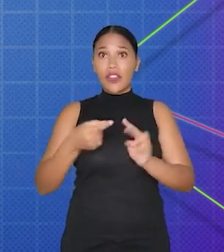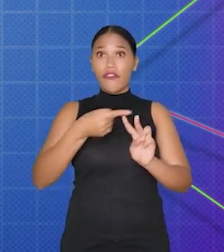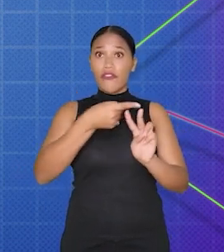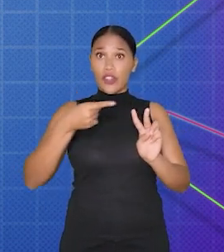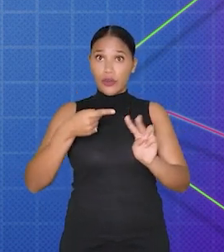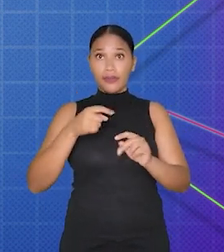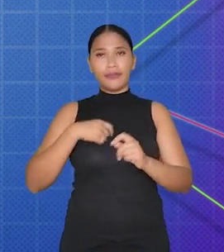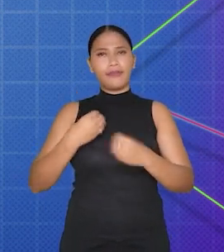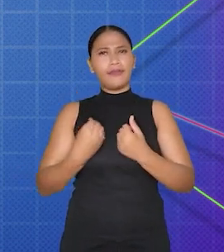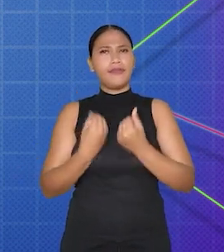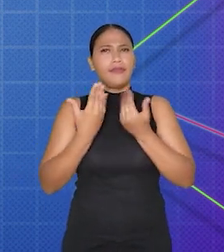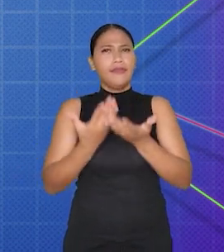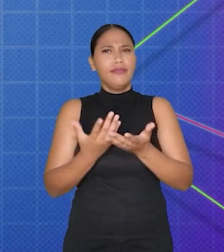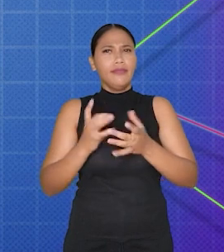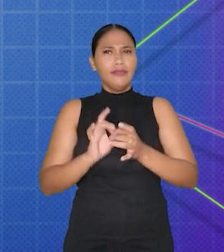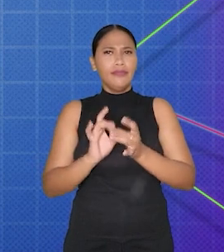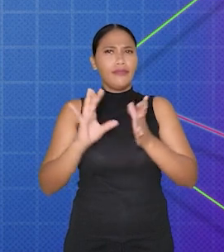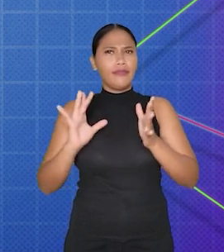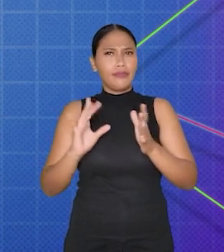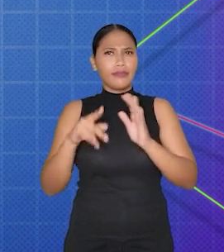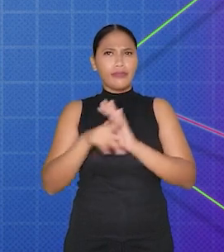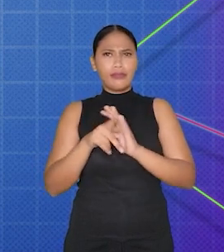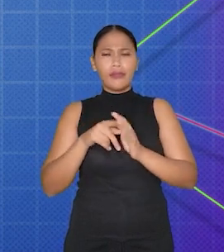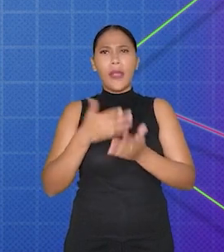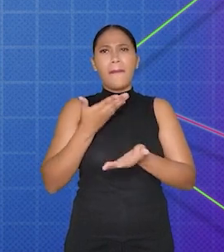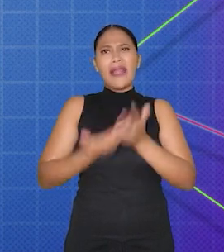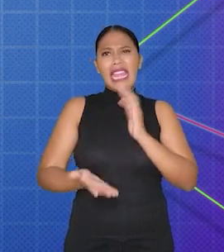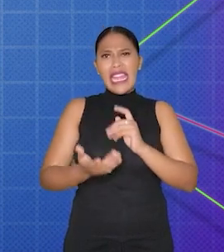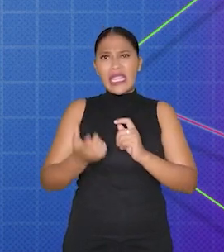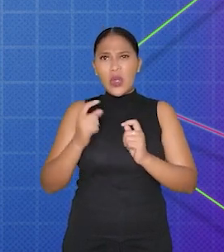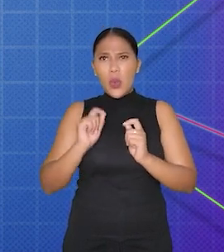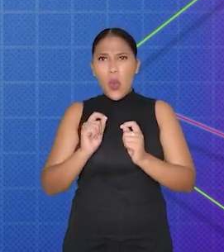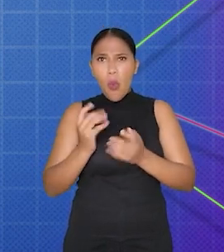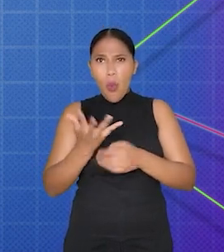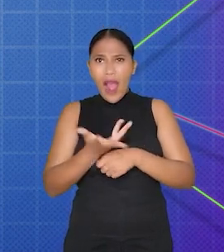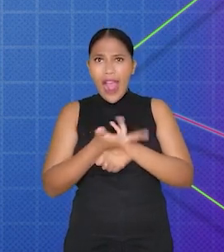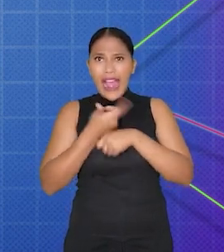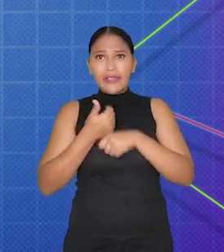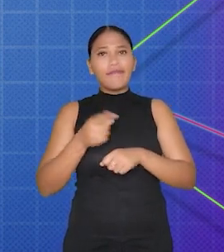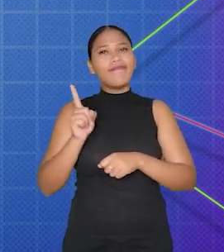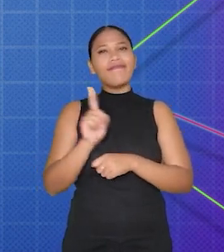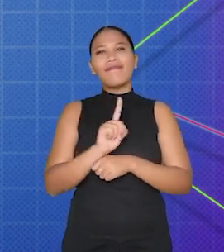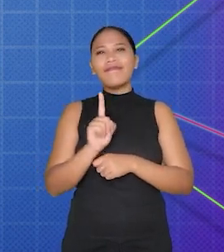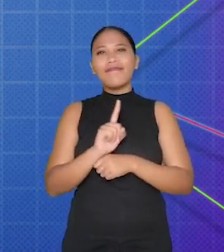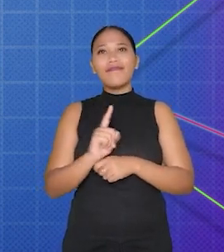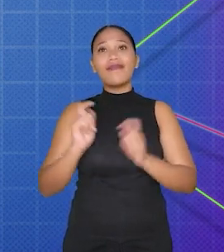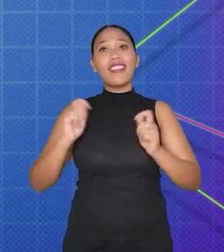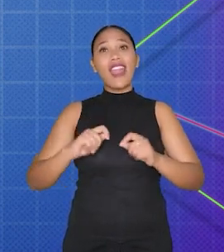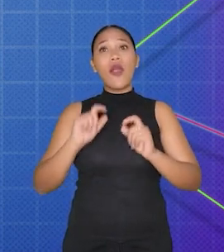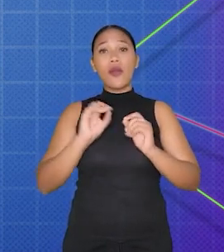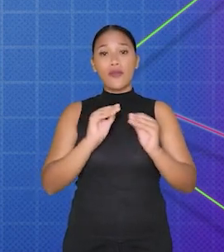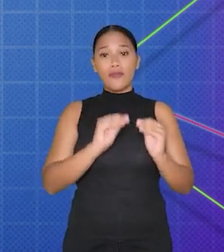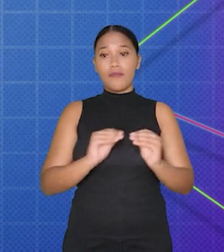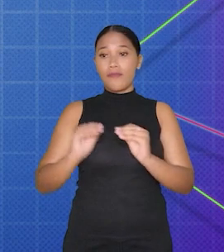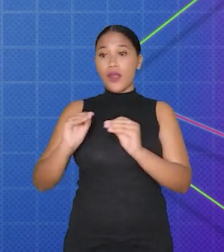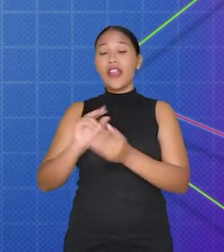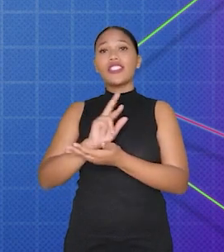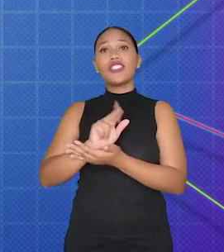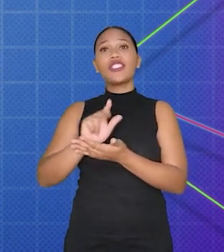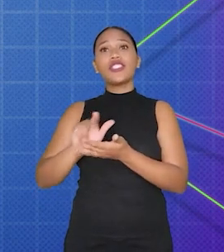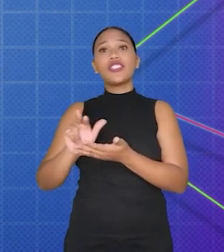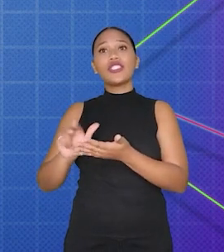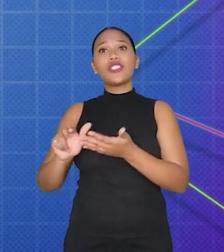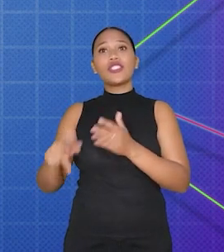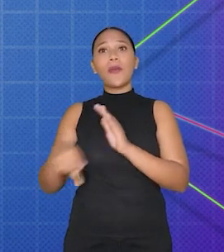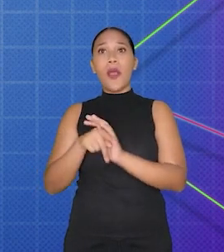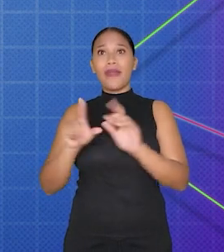gráficos vetoriais, o que permite que o jogo seja escalável sem perda de qualidade. Isso significa que o jogo pode ser redimensionado para